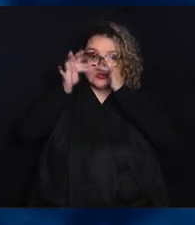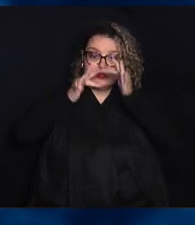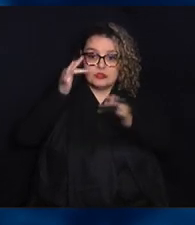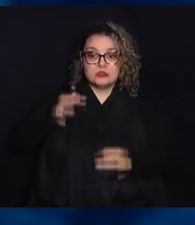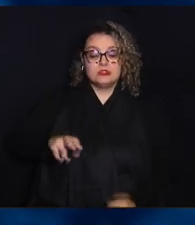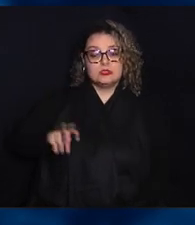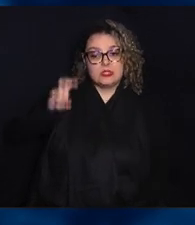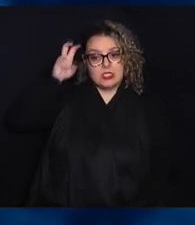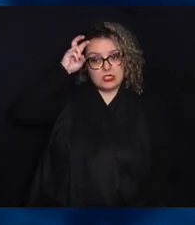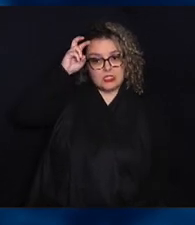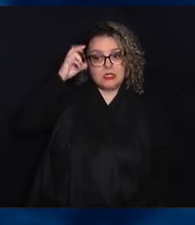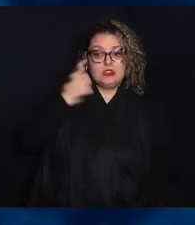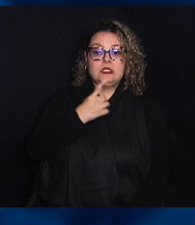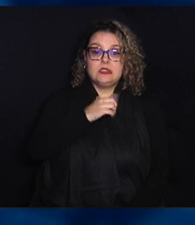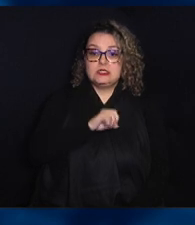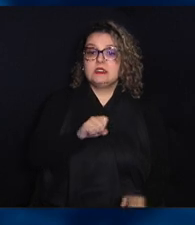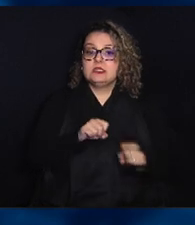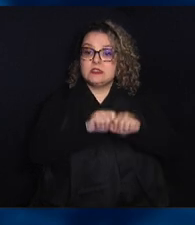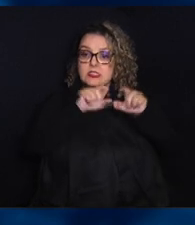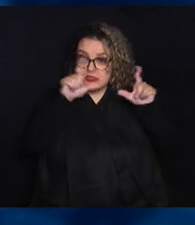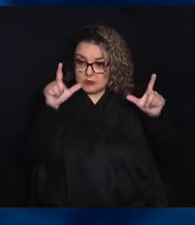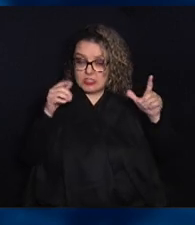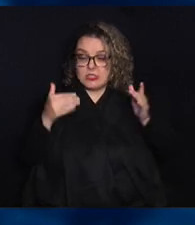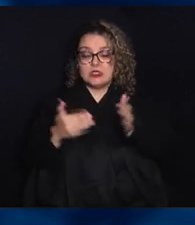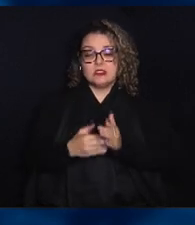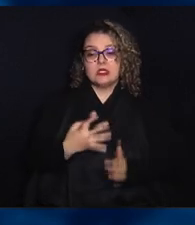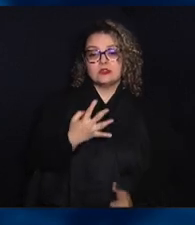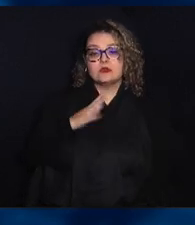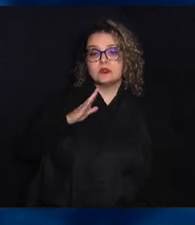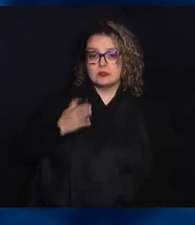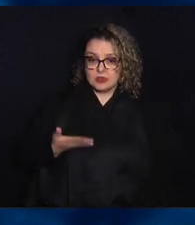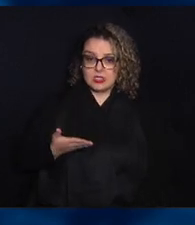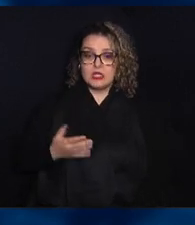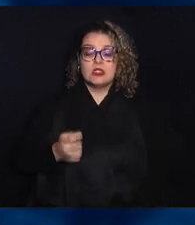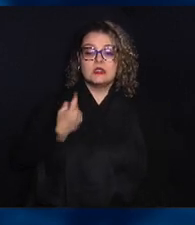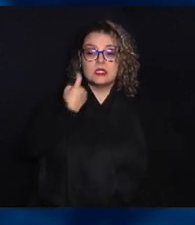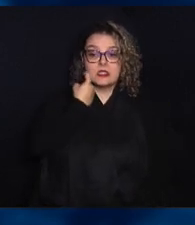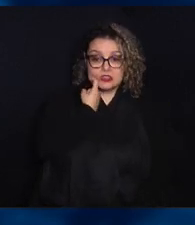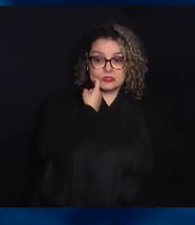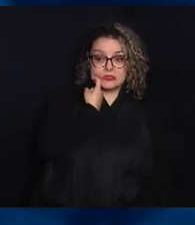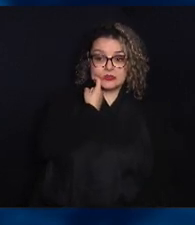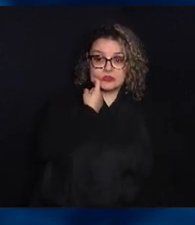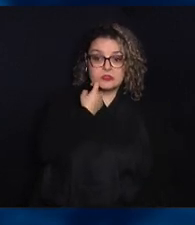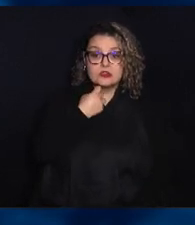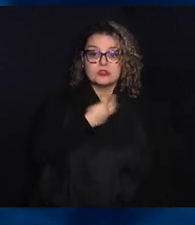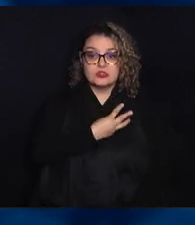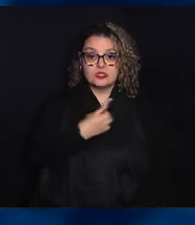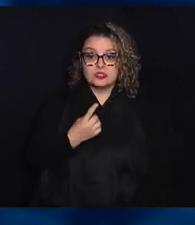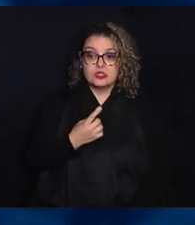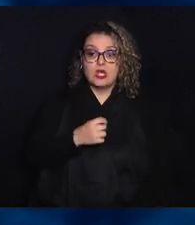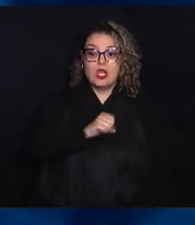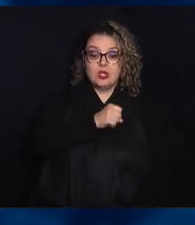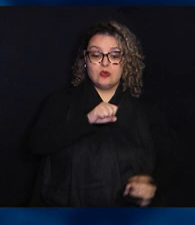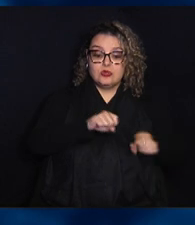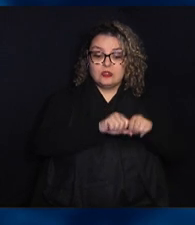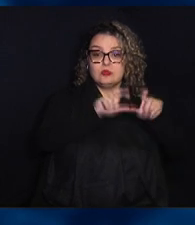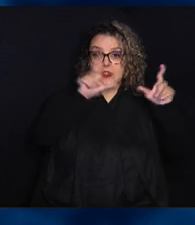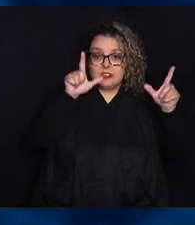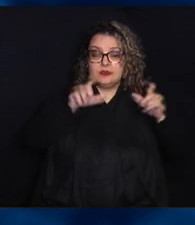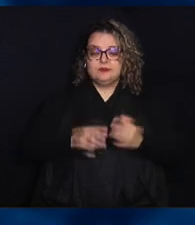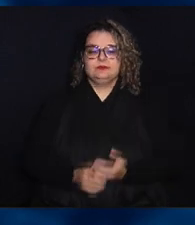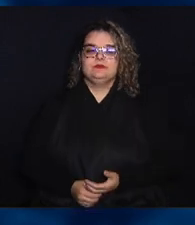-feira, dia 30, das 10 horas da manhã às 4 e meia da tarde. Na sexta-feira, dia 31, abre às 8 horas da manhã.